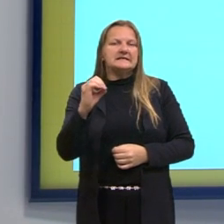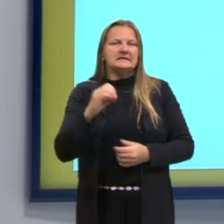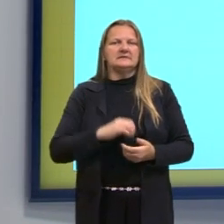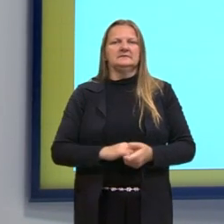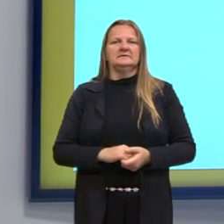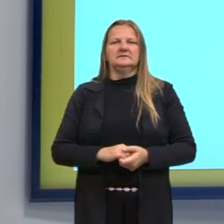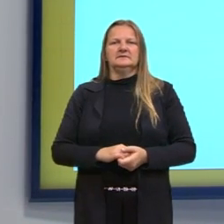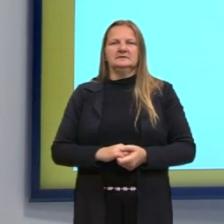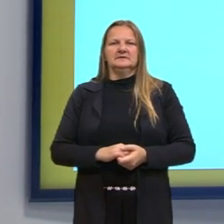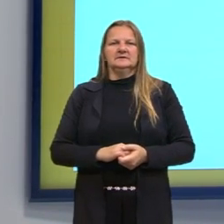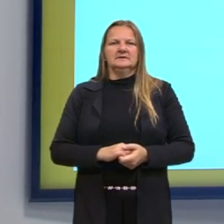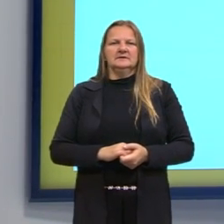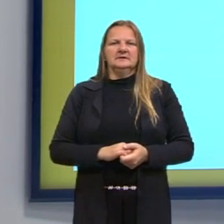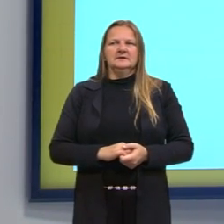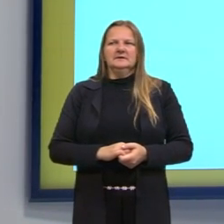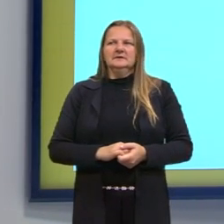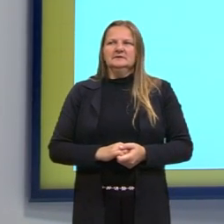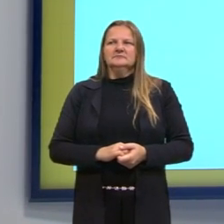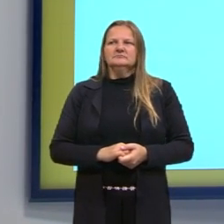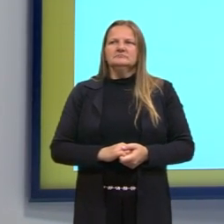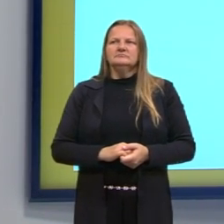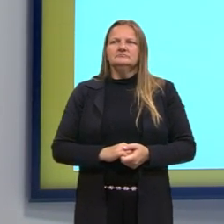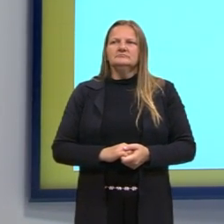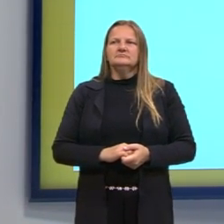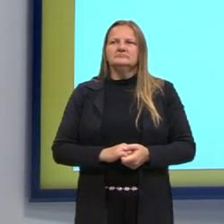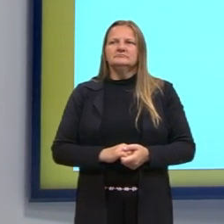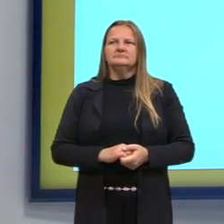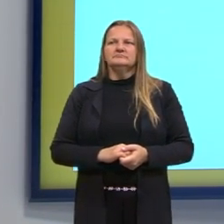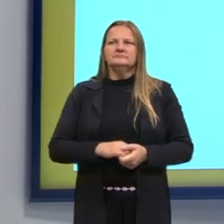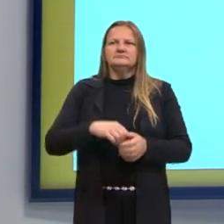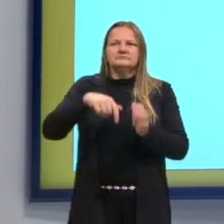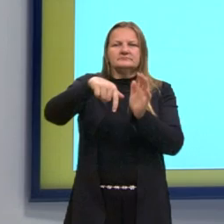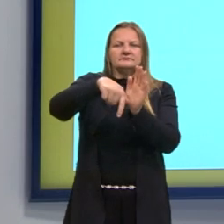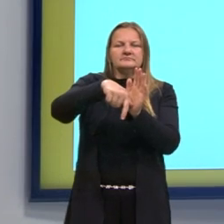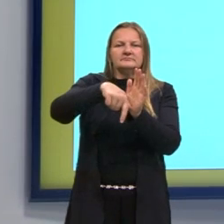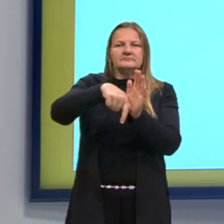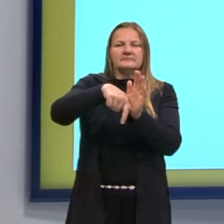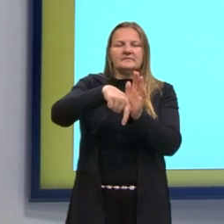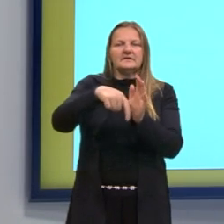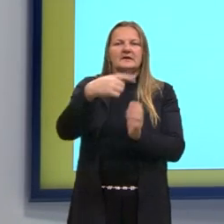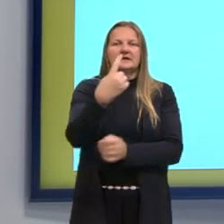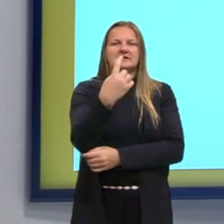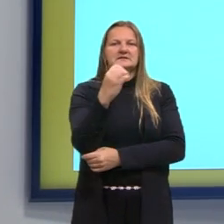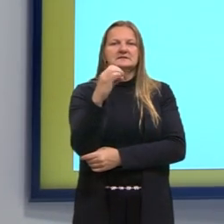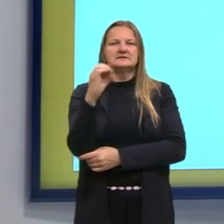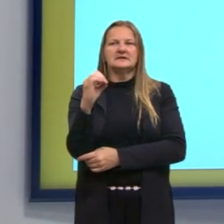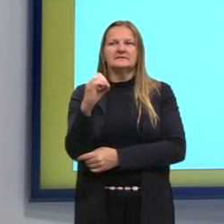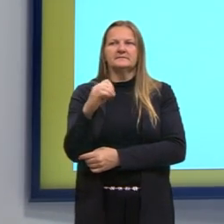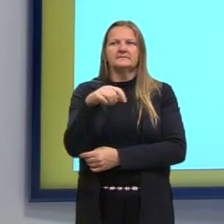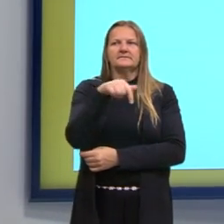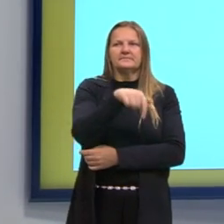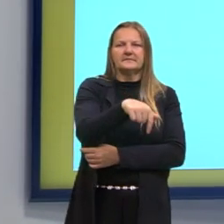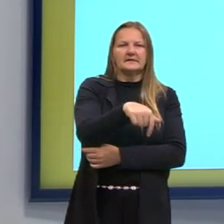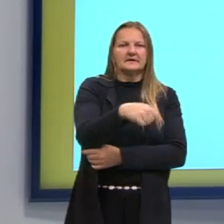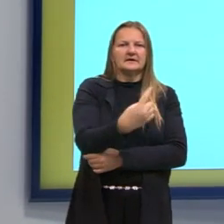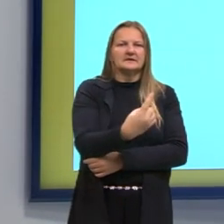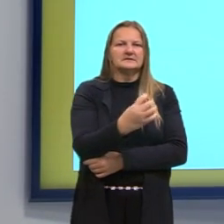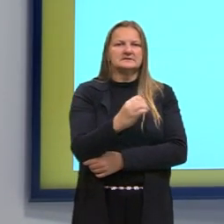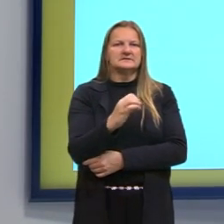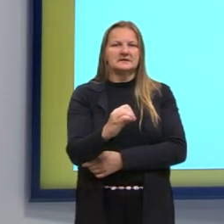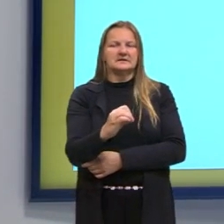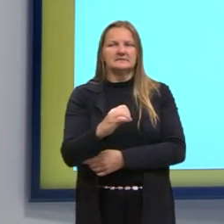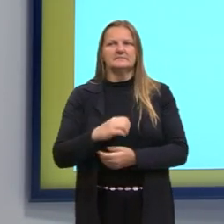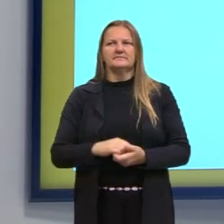esse padrão? Então, a gente busca o Q100. E aí, eu simplesmente vou pegar aquela expressão que eu